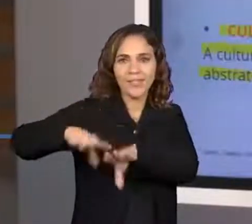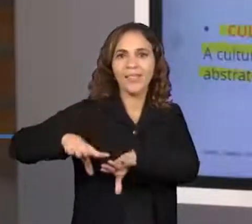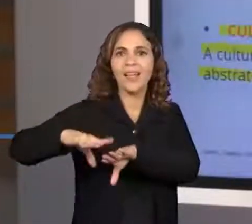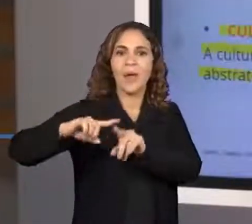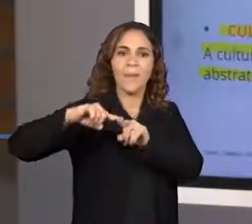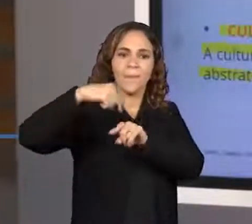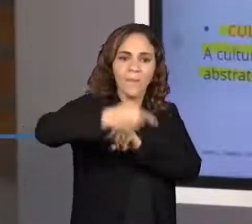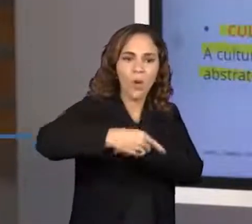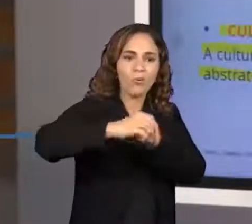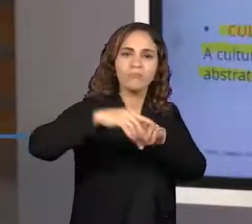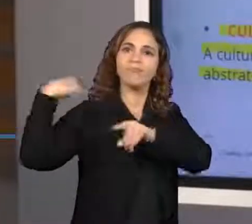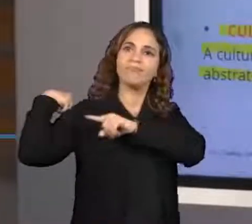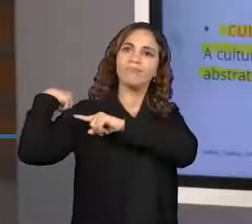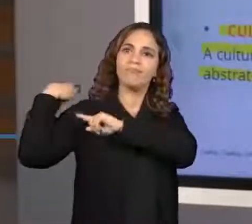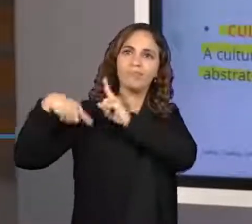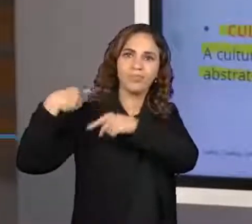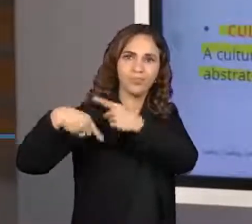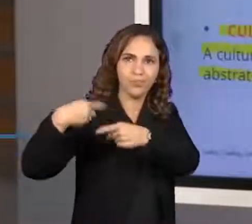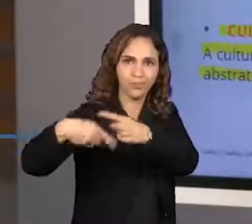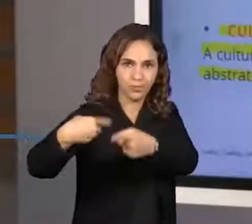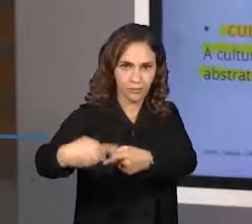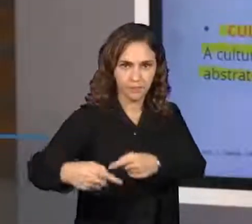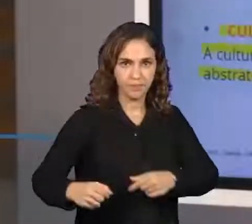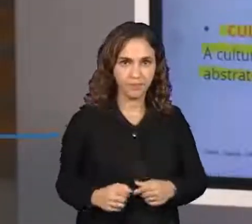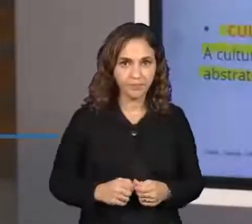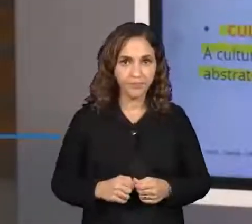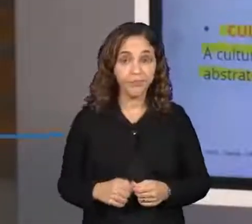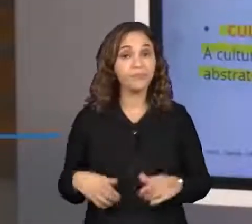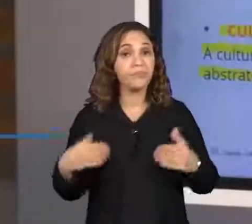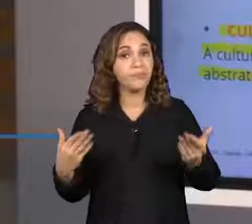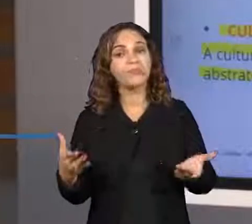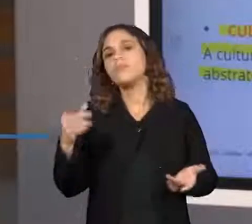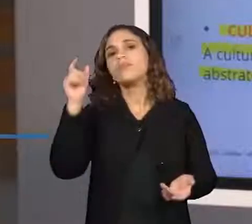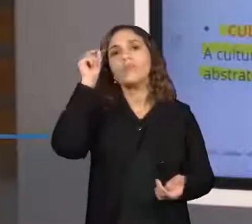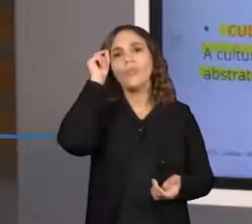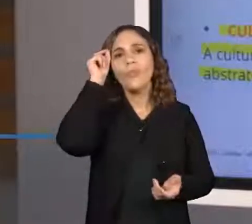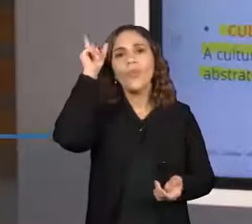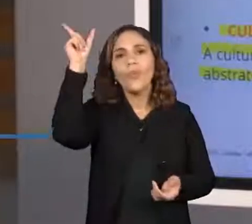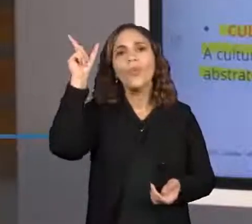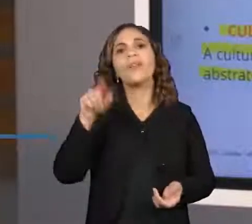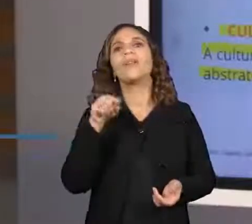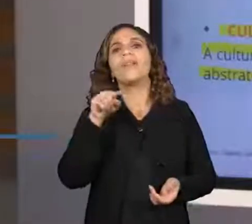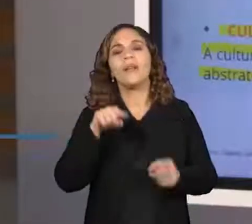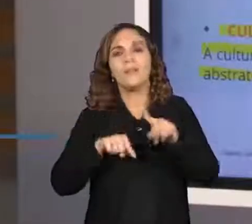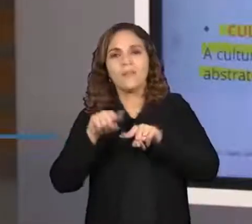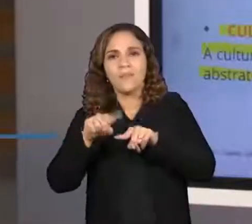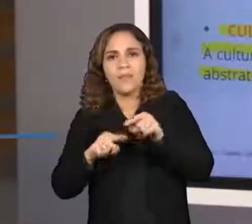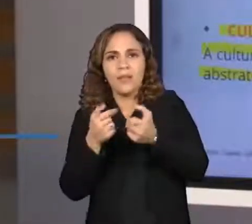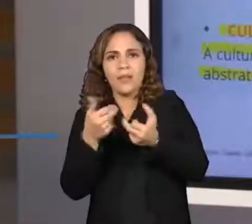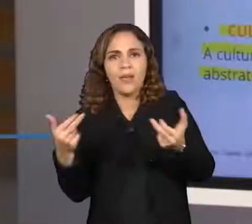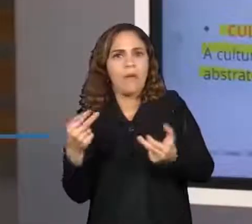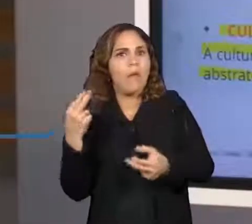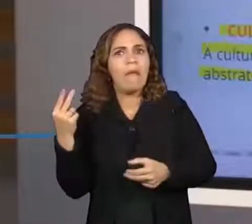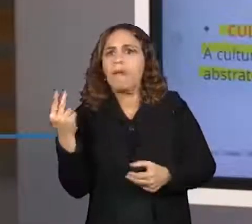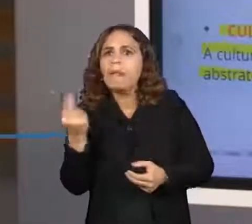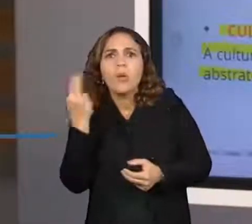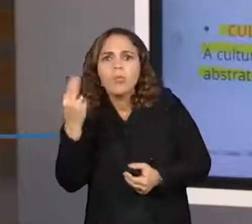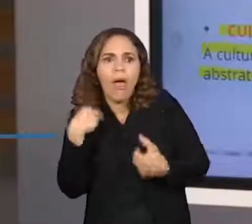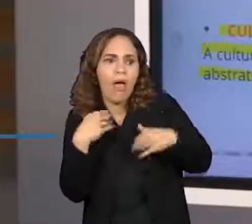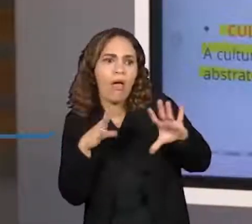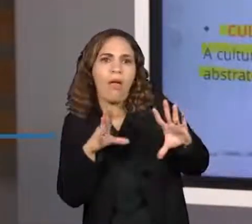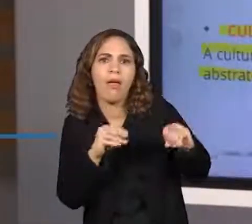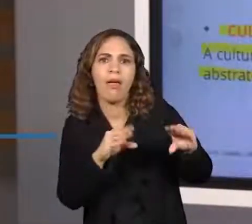Então, toda cultura que é imaterial é algo que eu não consigo tocar. O meu